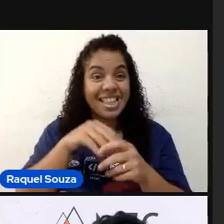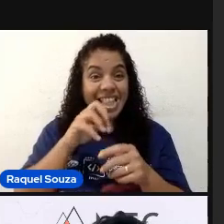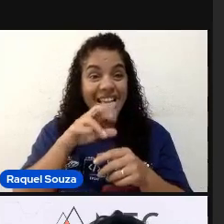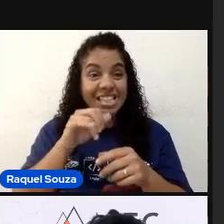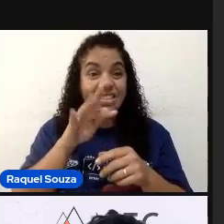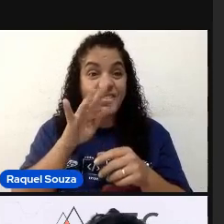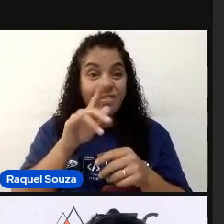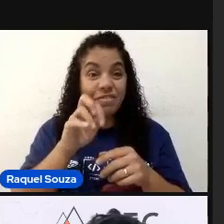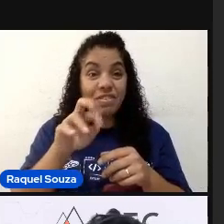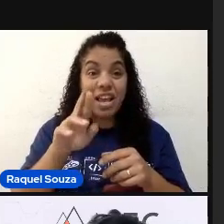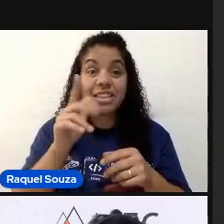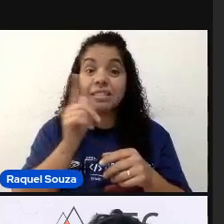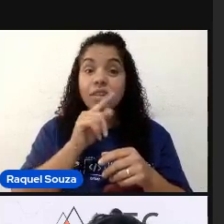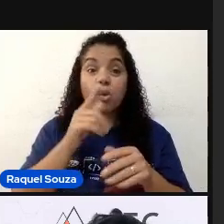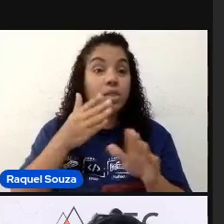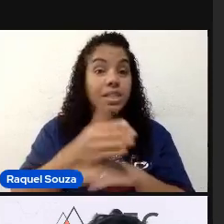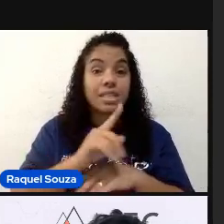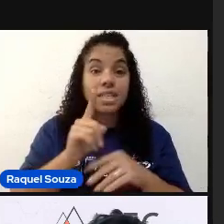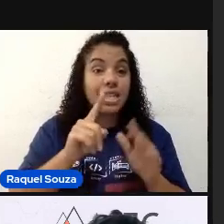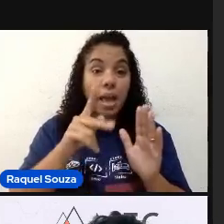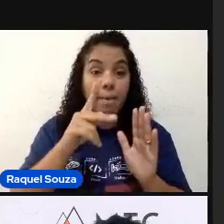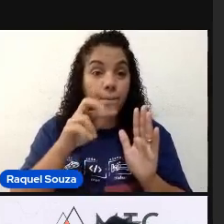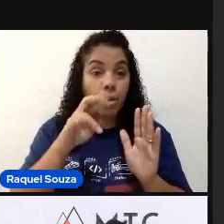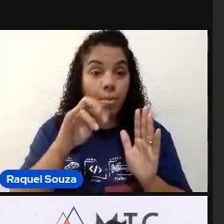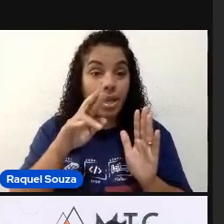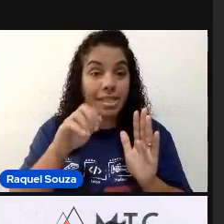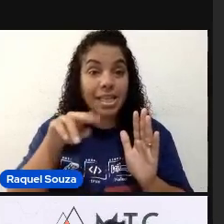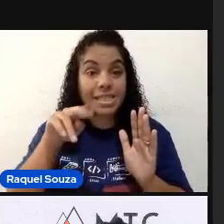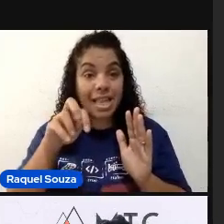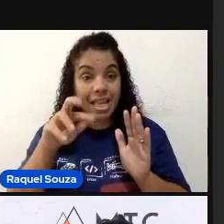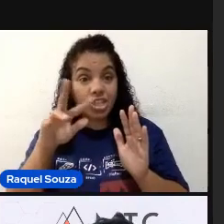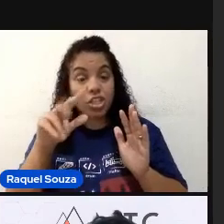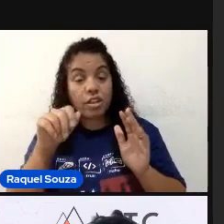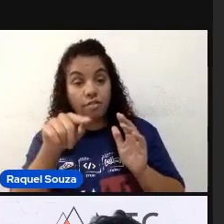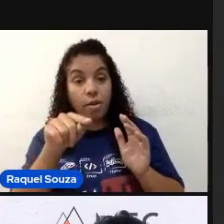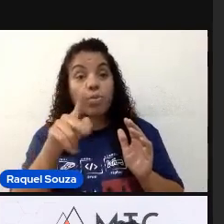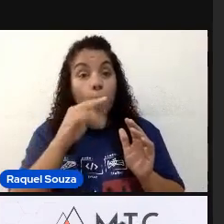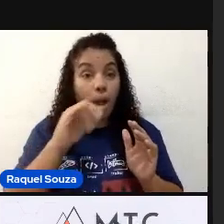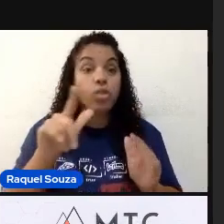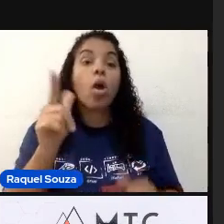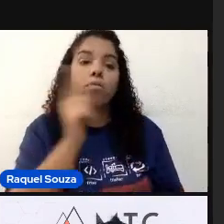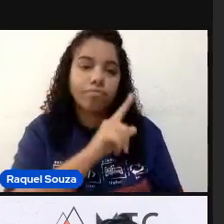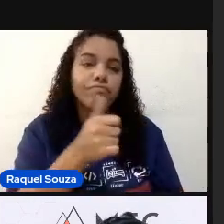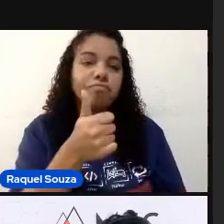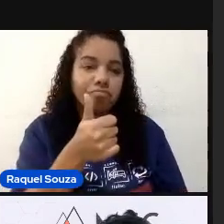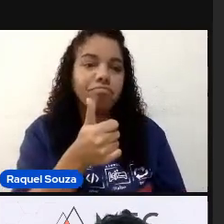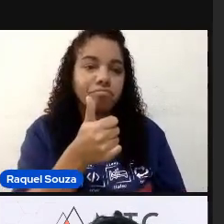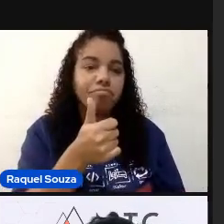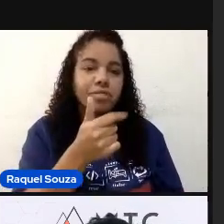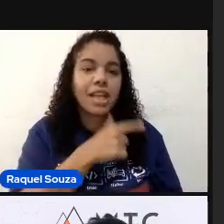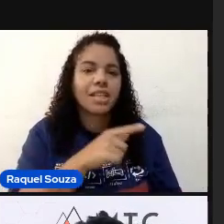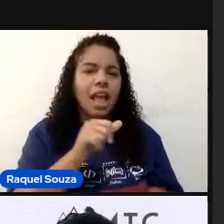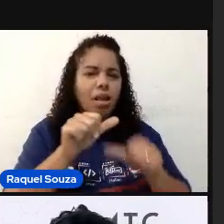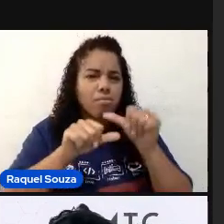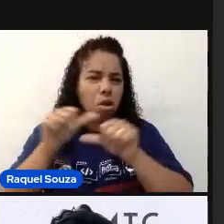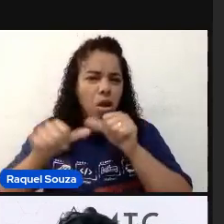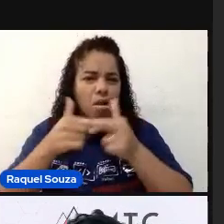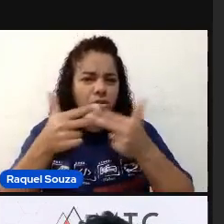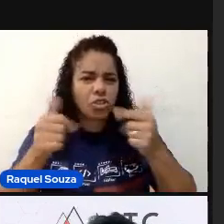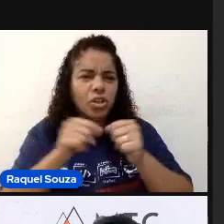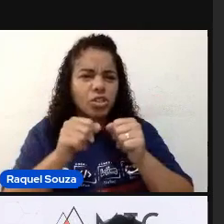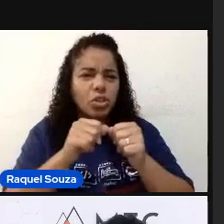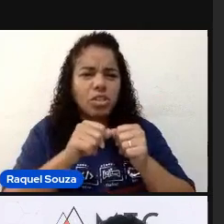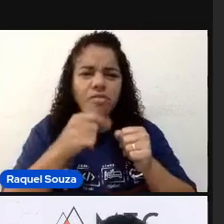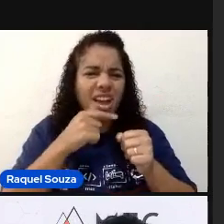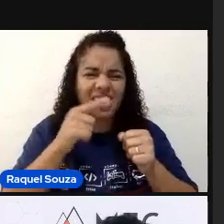era que ela não conseguia acessar as propriedades nativas. O Patrol consegue. Fazendo uma série de modificações. Não convém entrar nisso